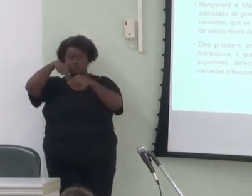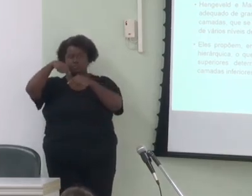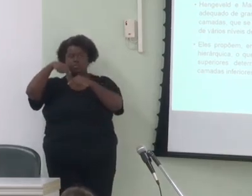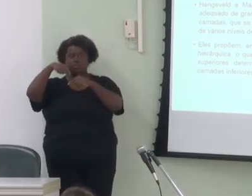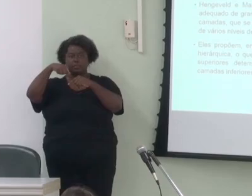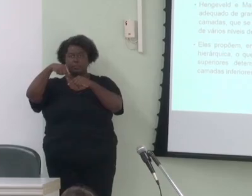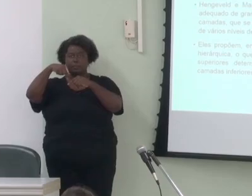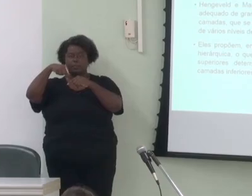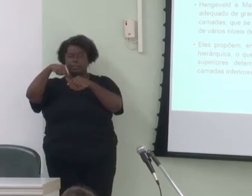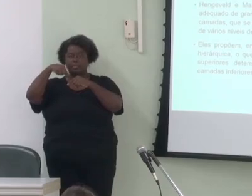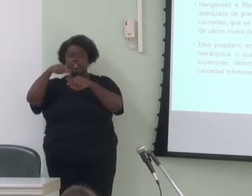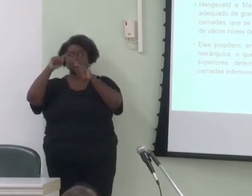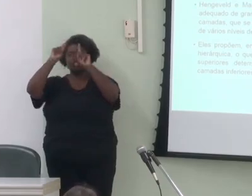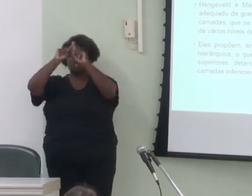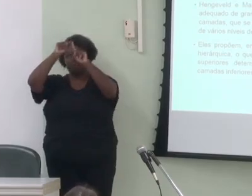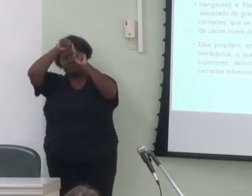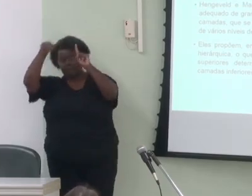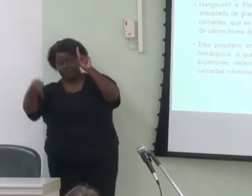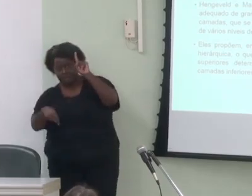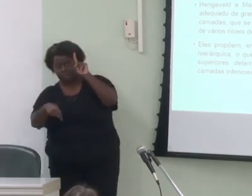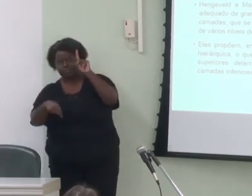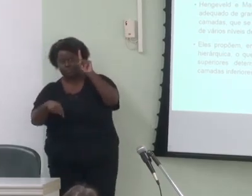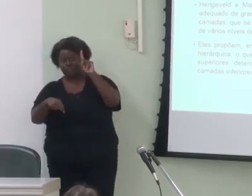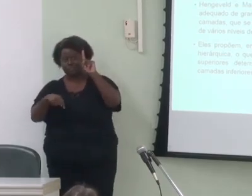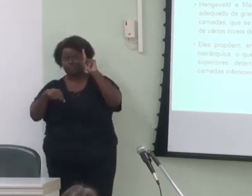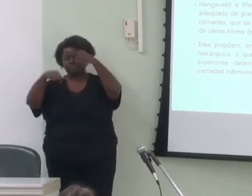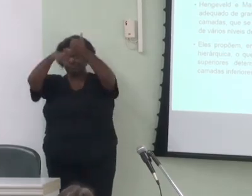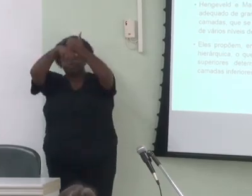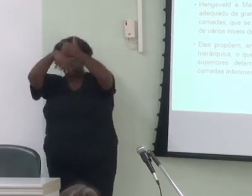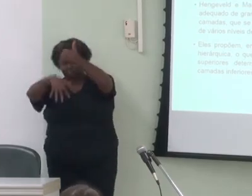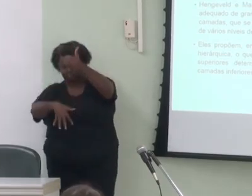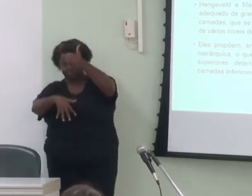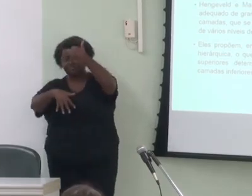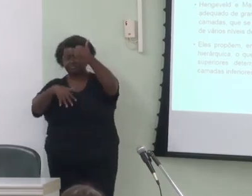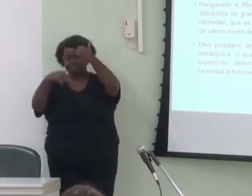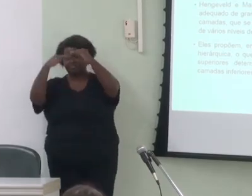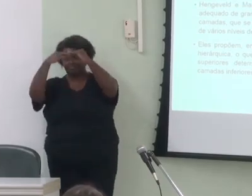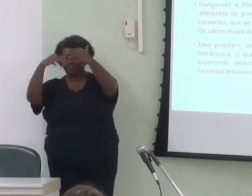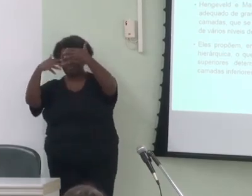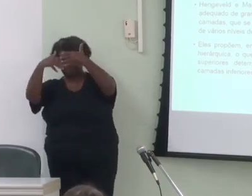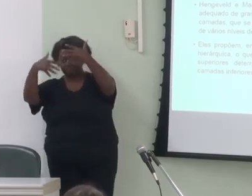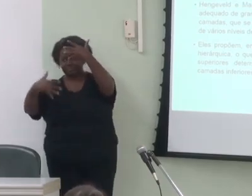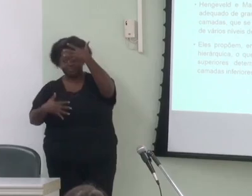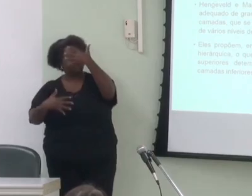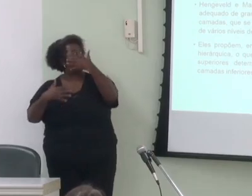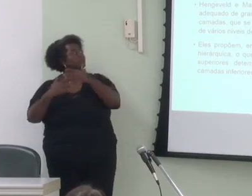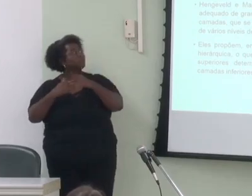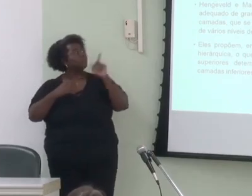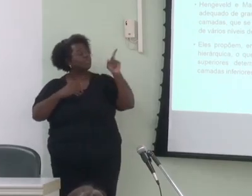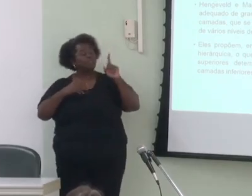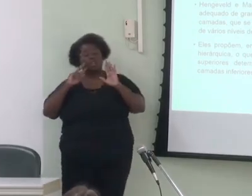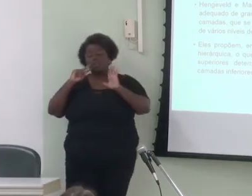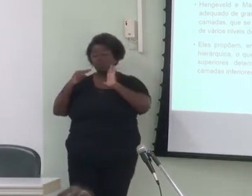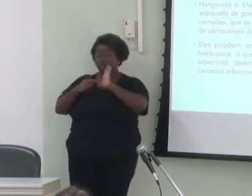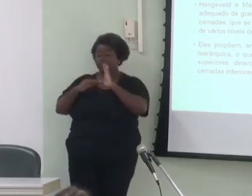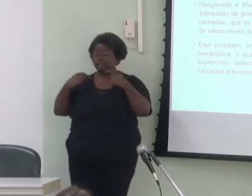atos discursivos, Rengevelde e Mackenzie reconhecem a necessidade de postular